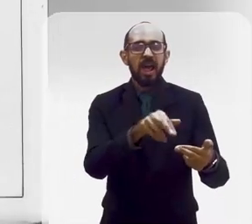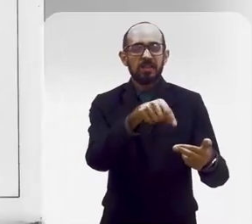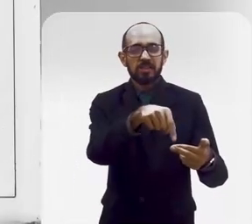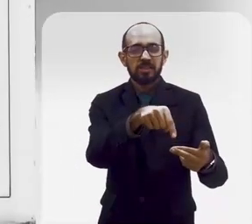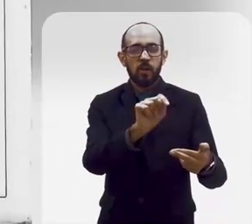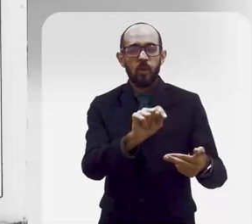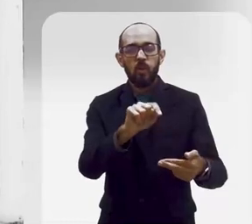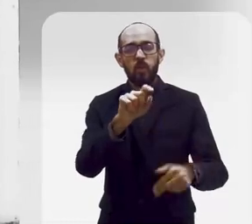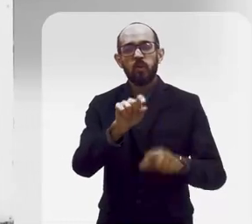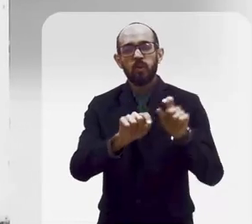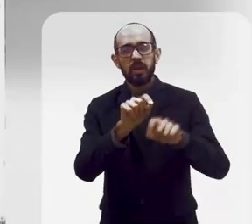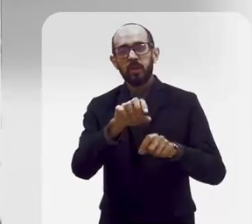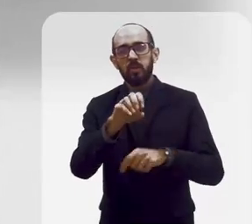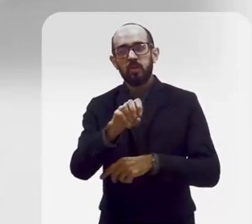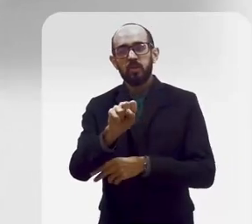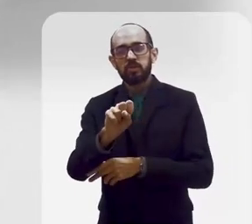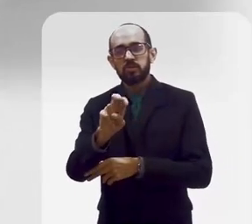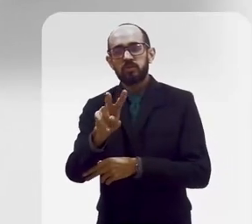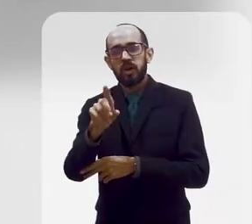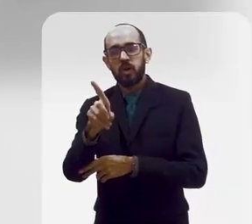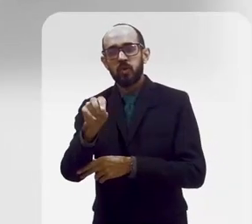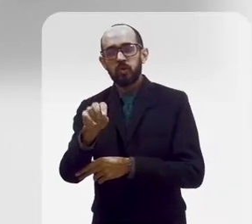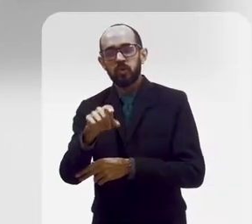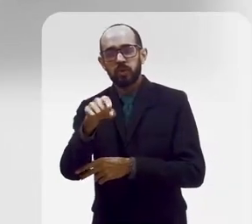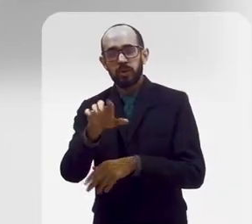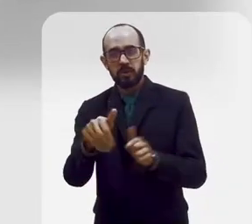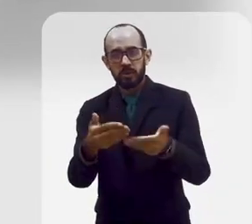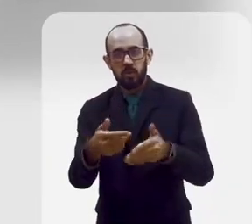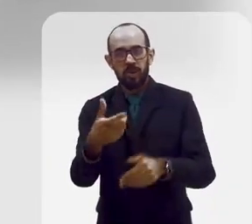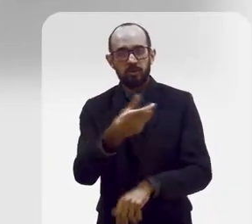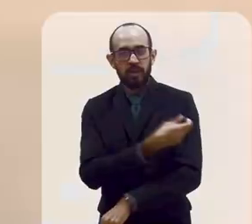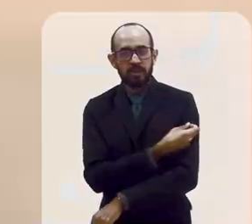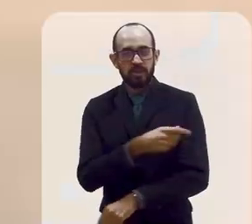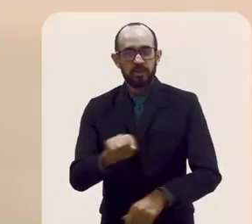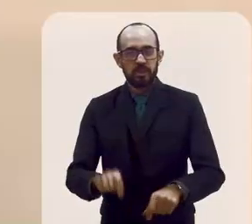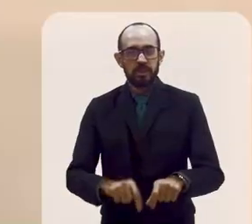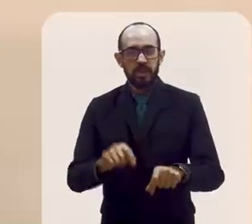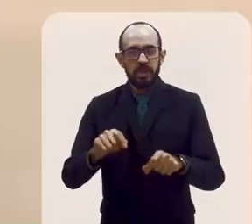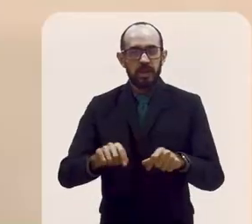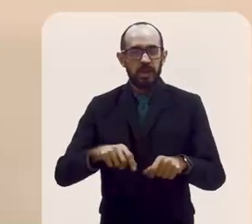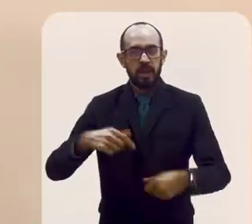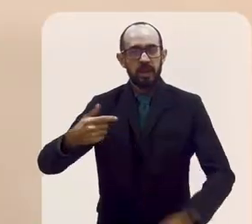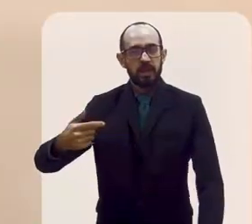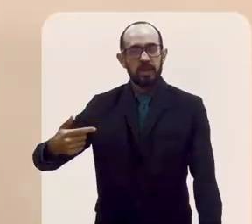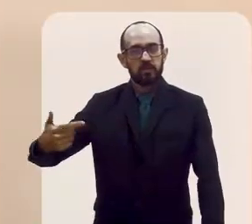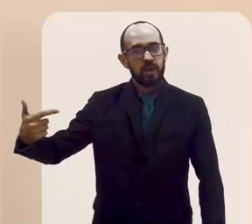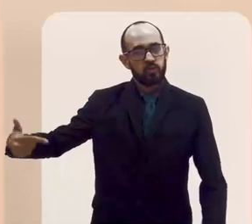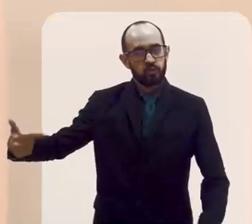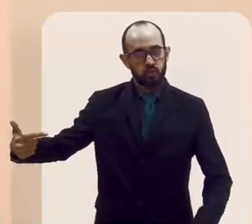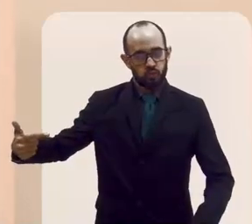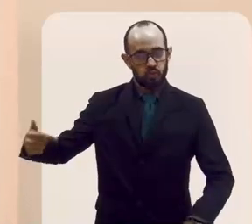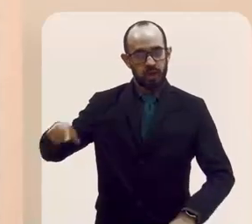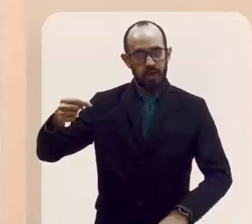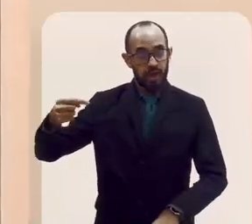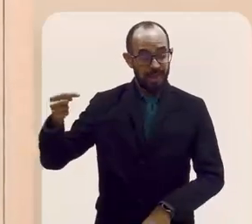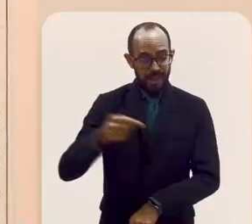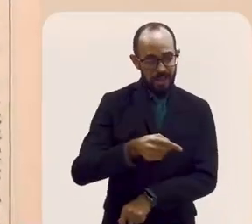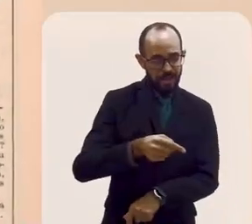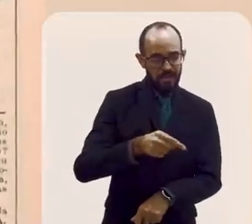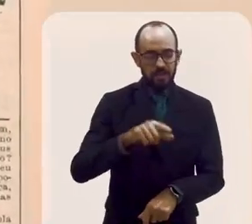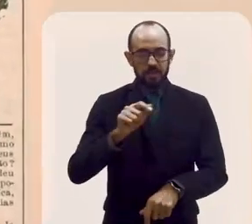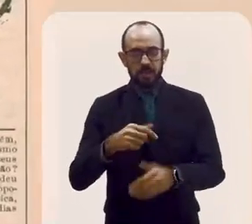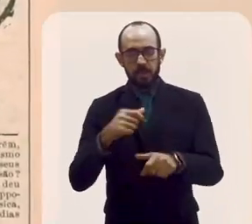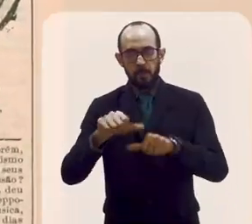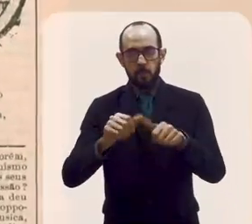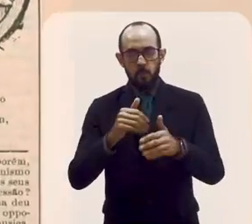Então, a vacina, ficava, dá até para a gente brincar e dizer que a vacina, ela ficava quase que secundária. Era esse cara que